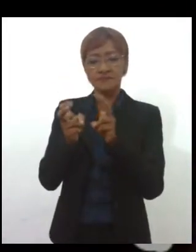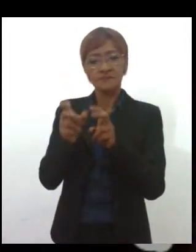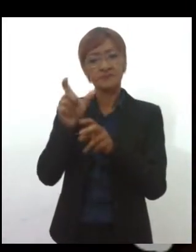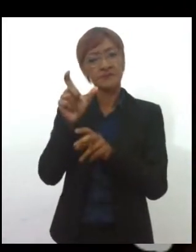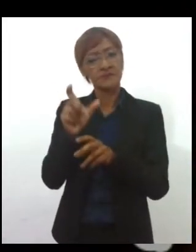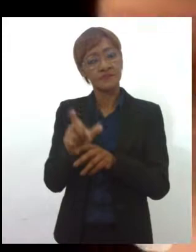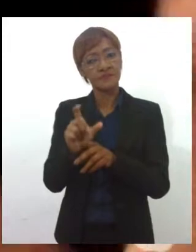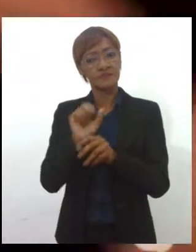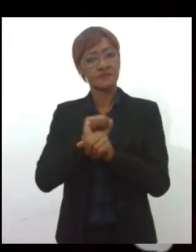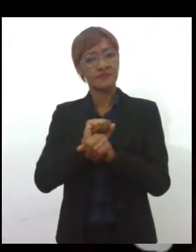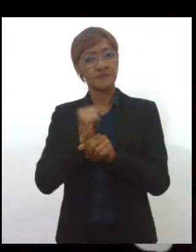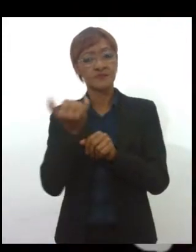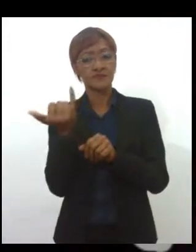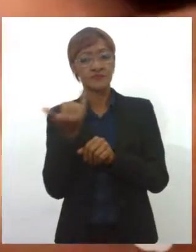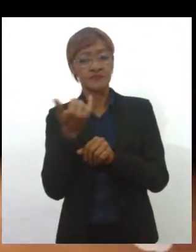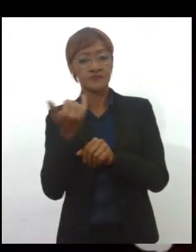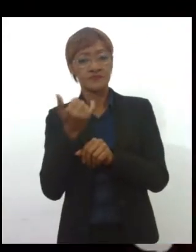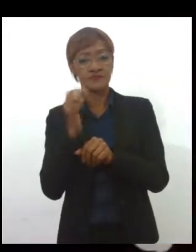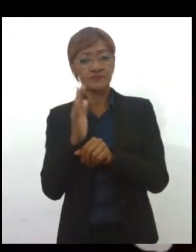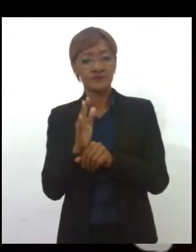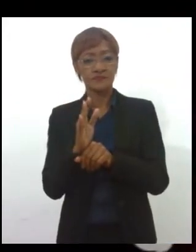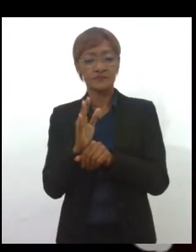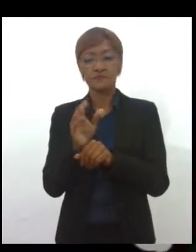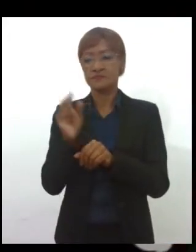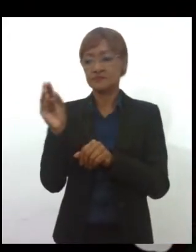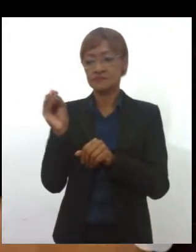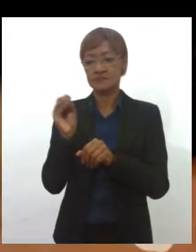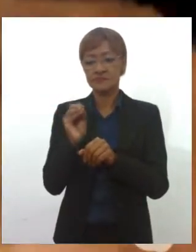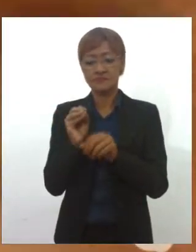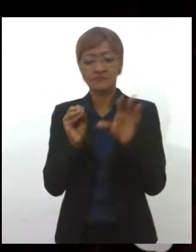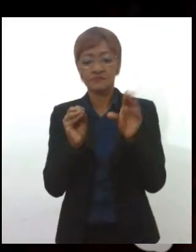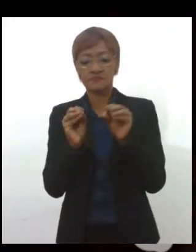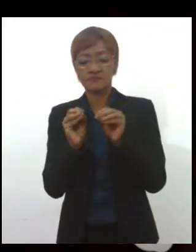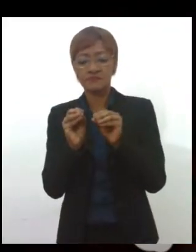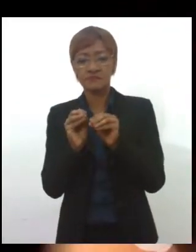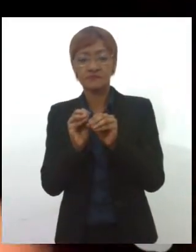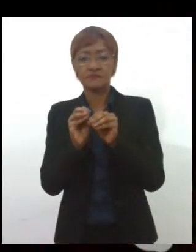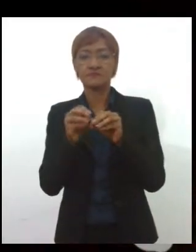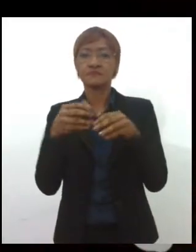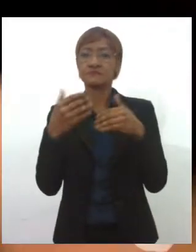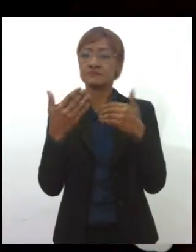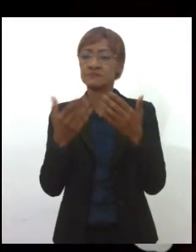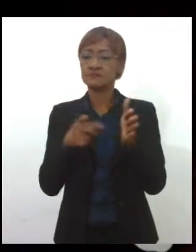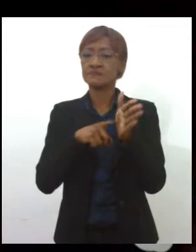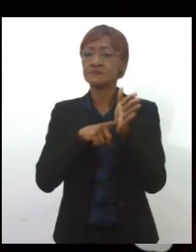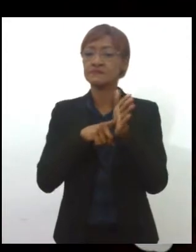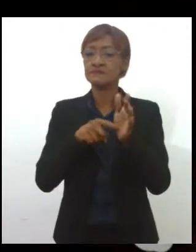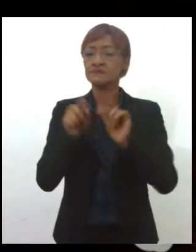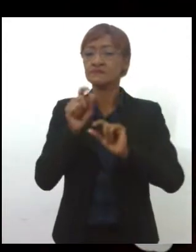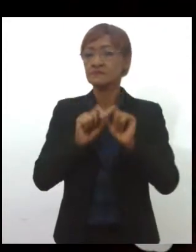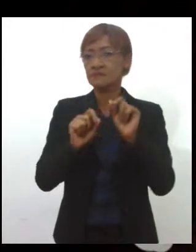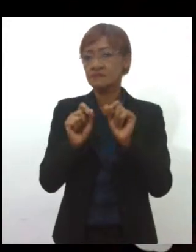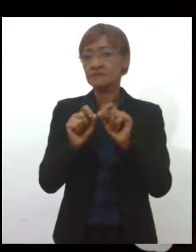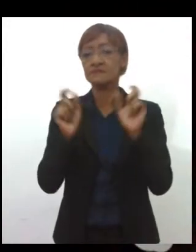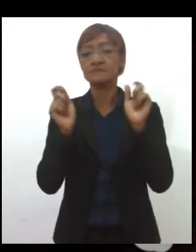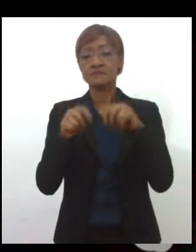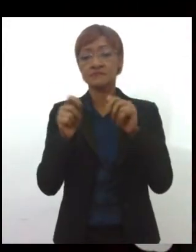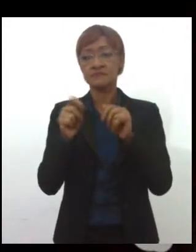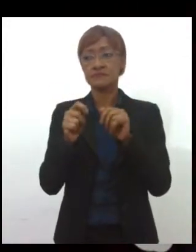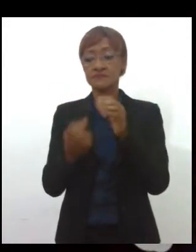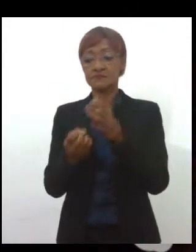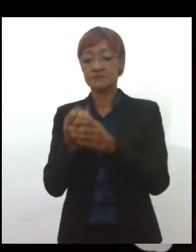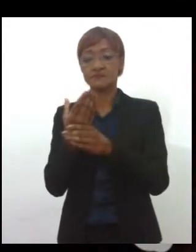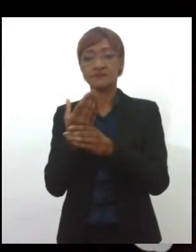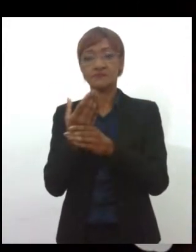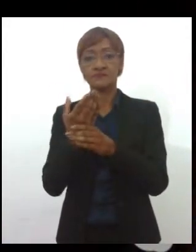paciente tem e aí juntando uma queixa com a outra e na perspectiva de que descartem-se outras doenças que também